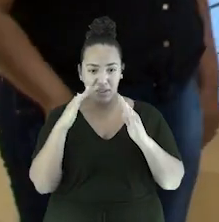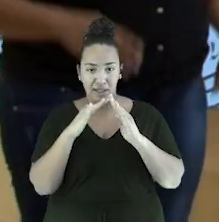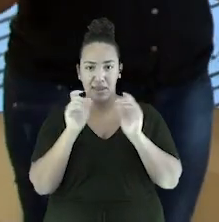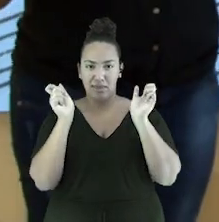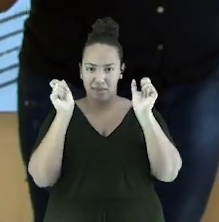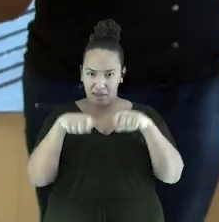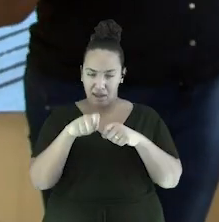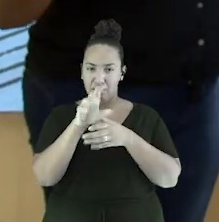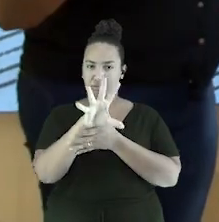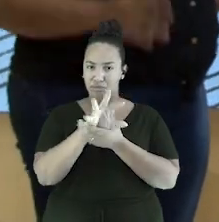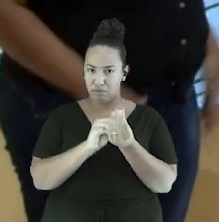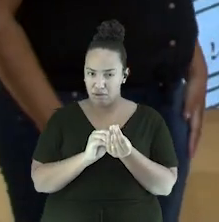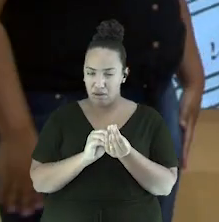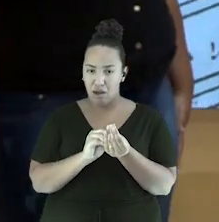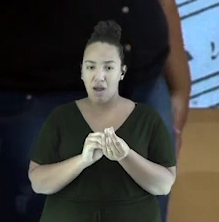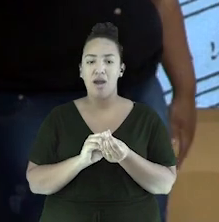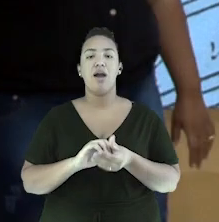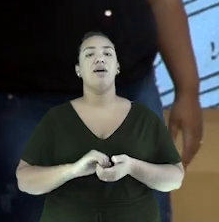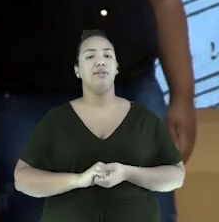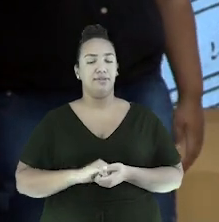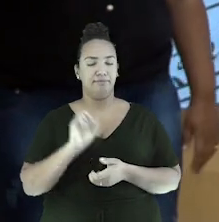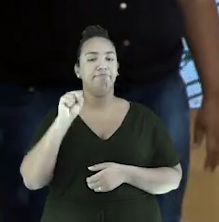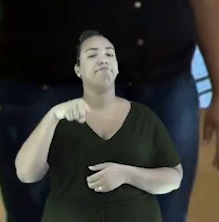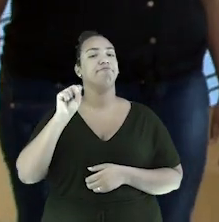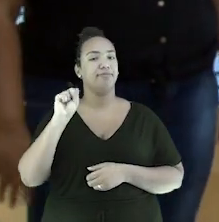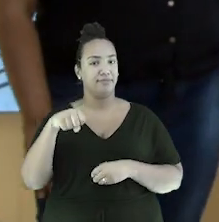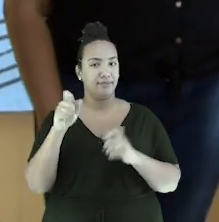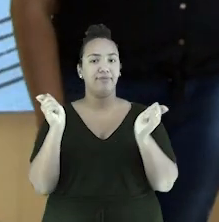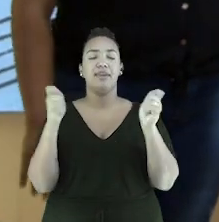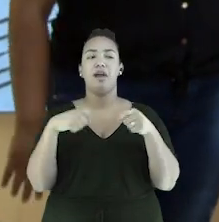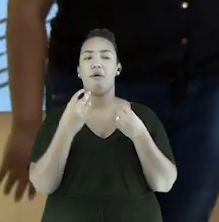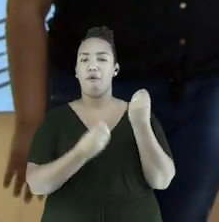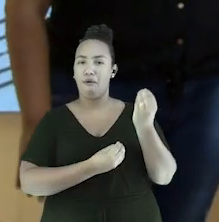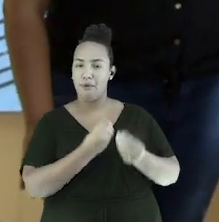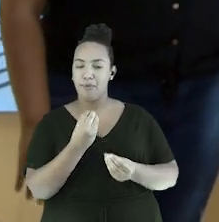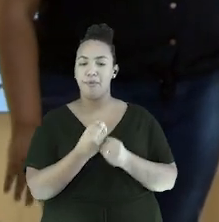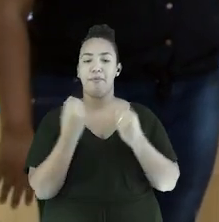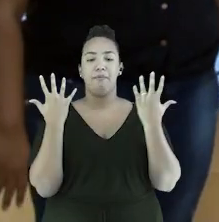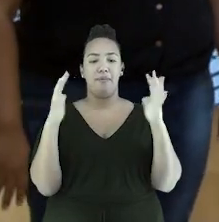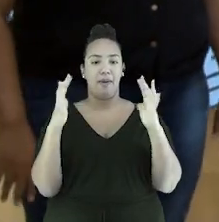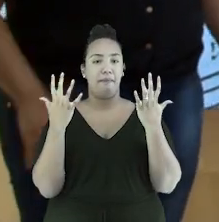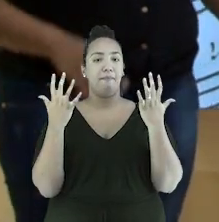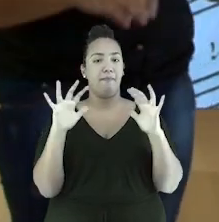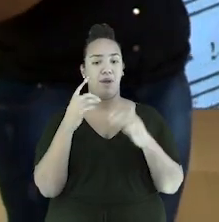gente? Mas como, Fabrício? Com palmas. Vocês podem bater palmas assim, ó.